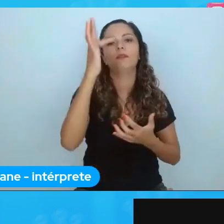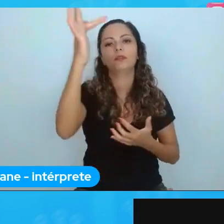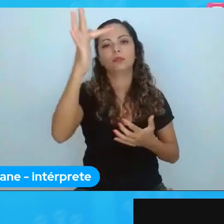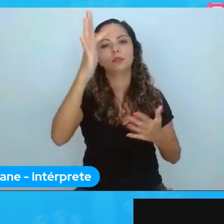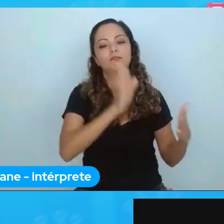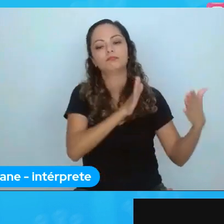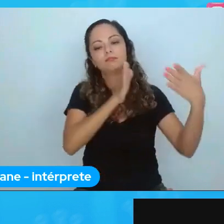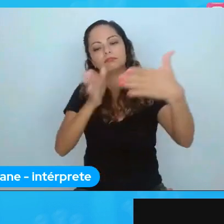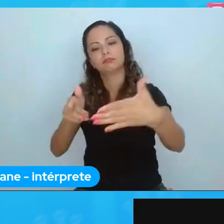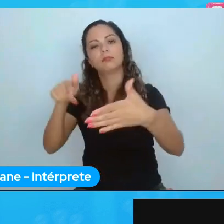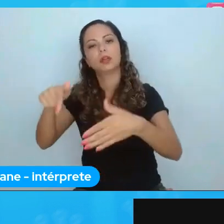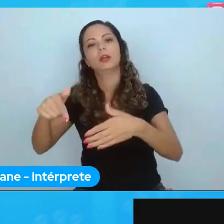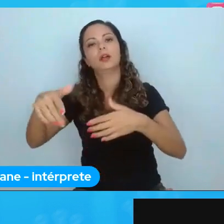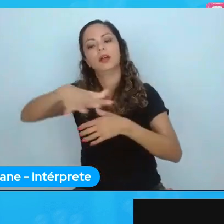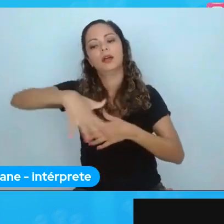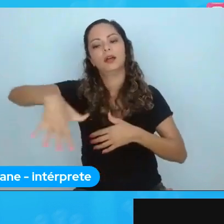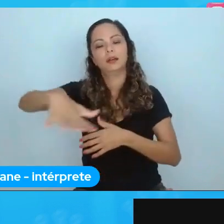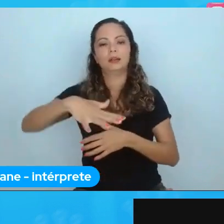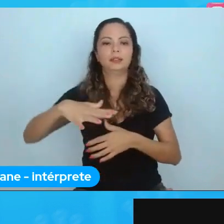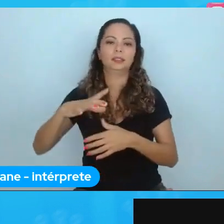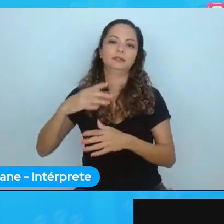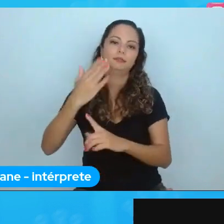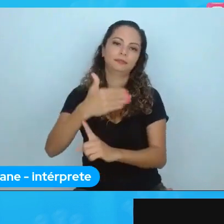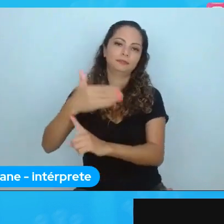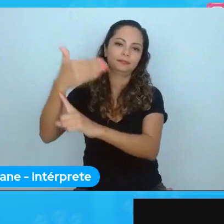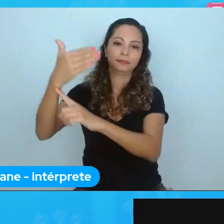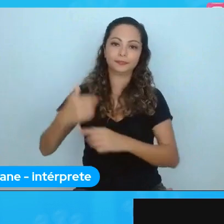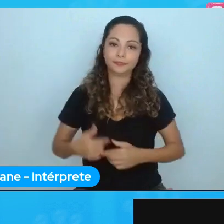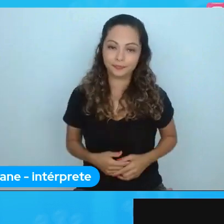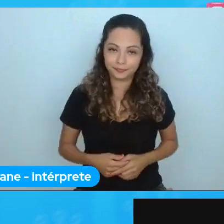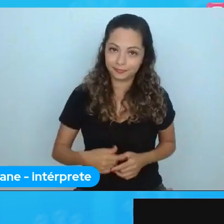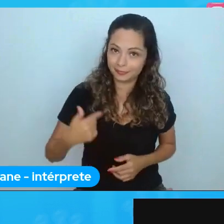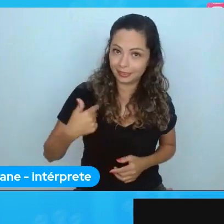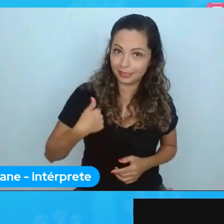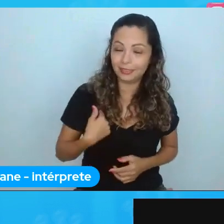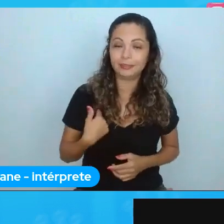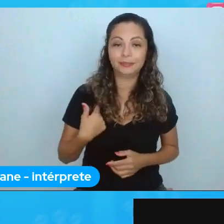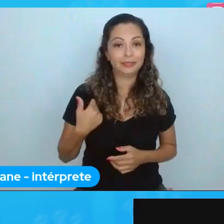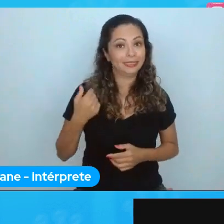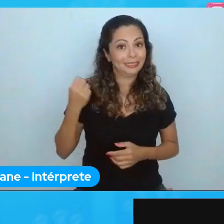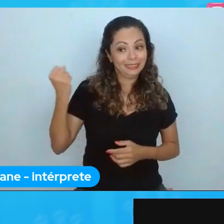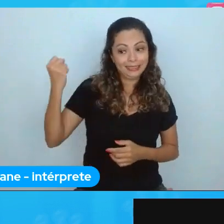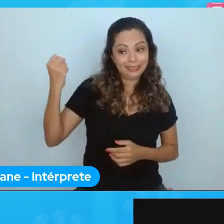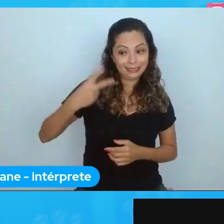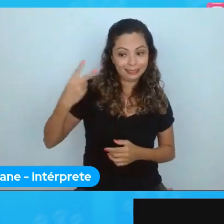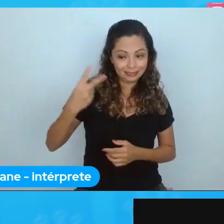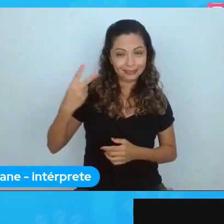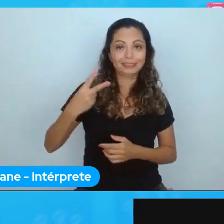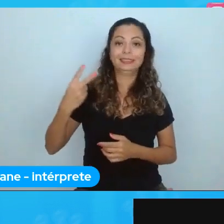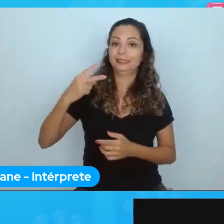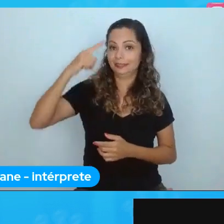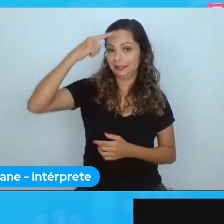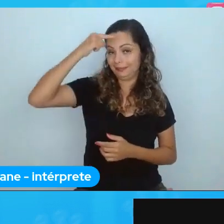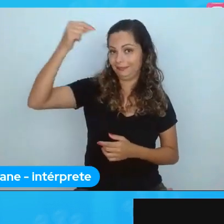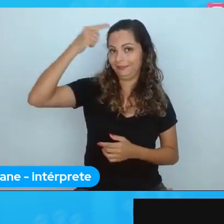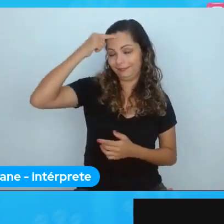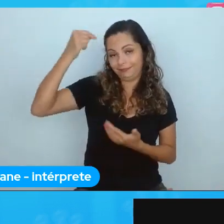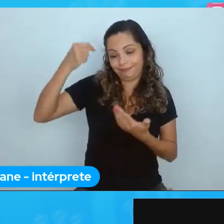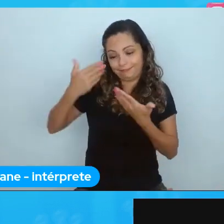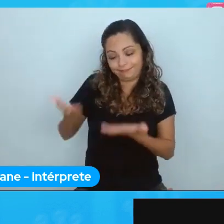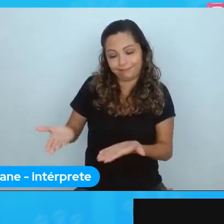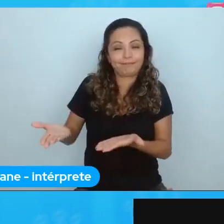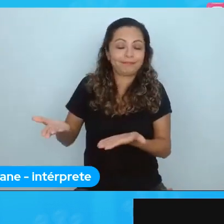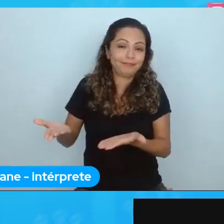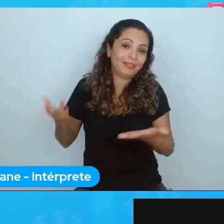Bom, eu estou fazendo a segunda graduação por acaso, foram meus caminhos que levaram, mas acho que não é um